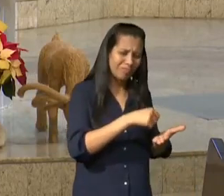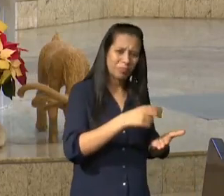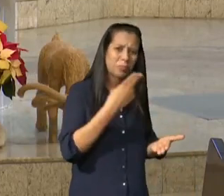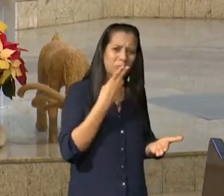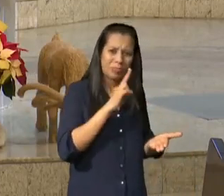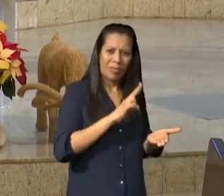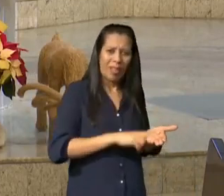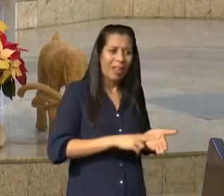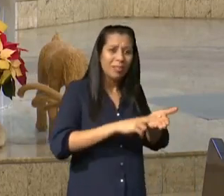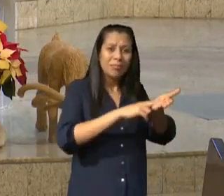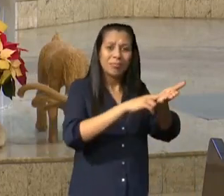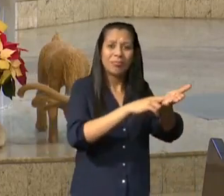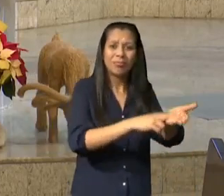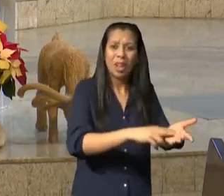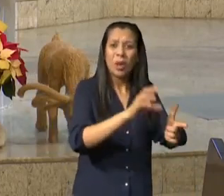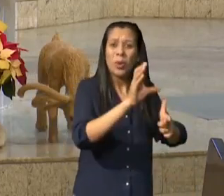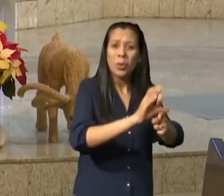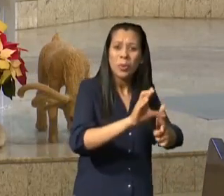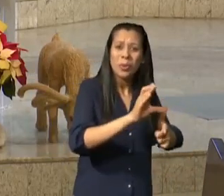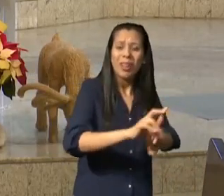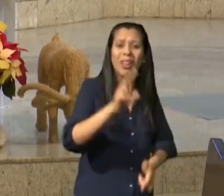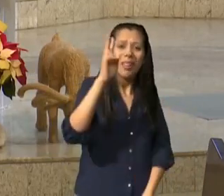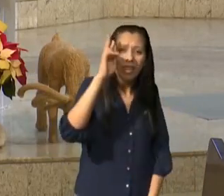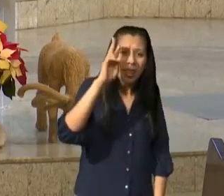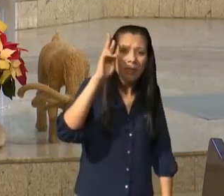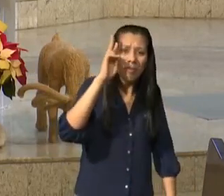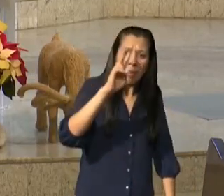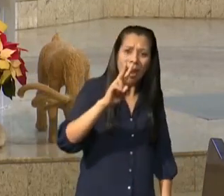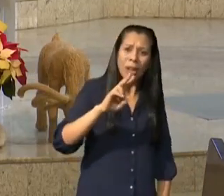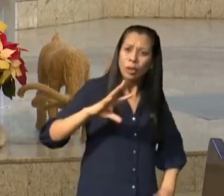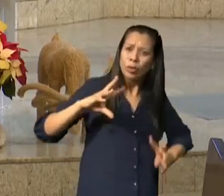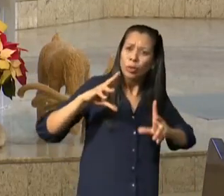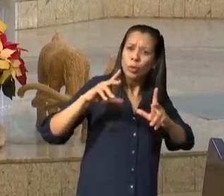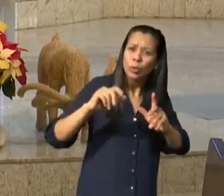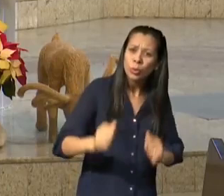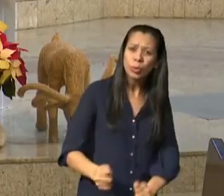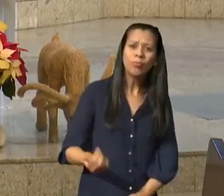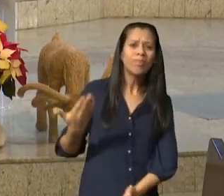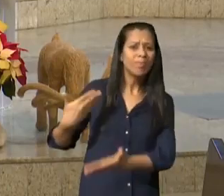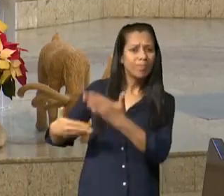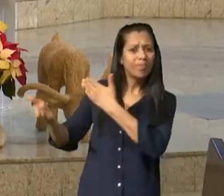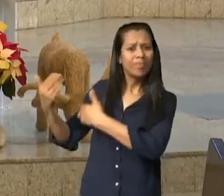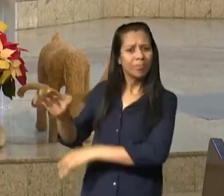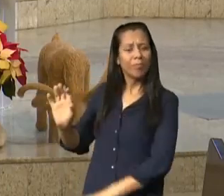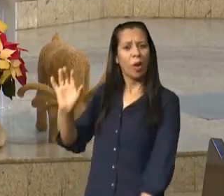receber o milagre da vida este é o primeiro ponto